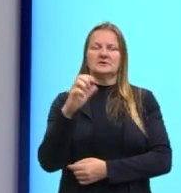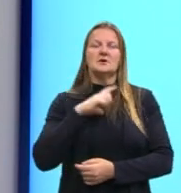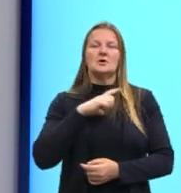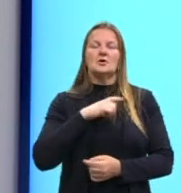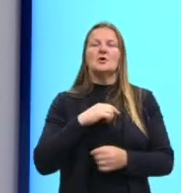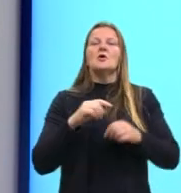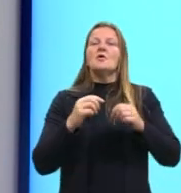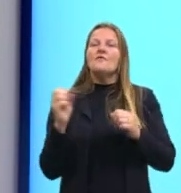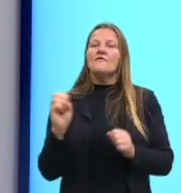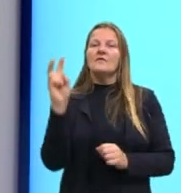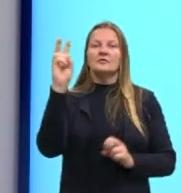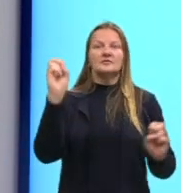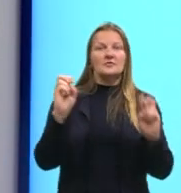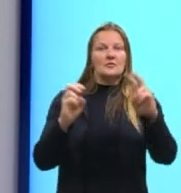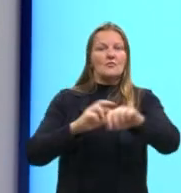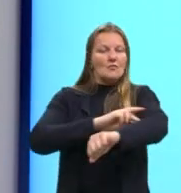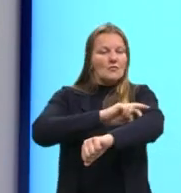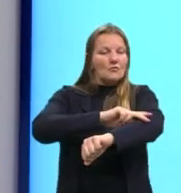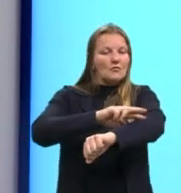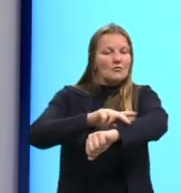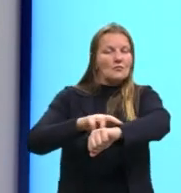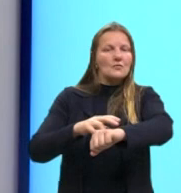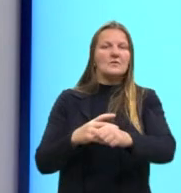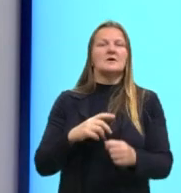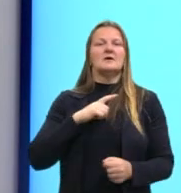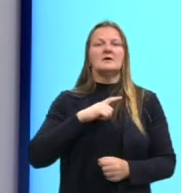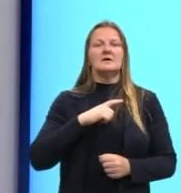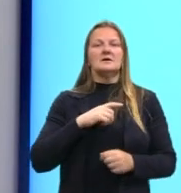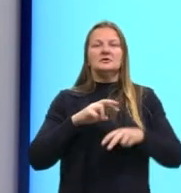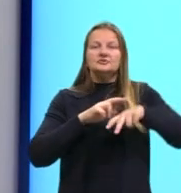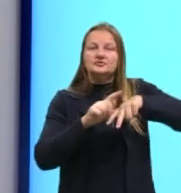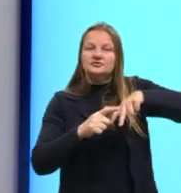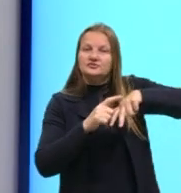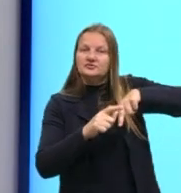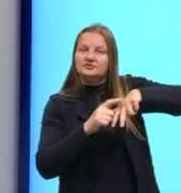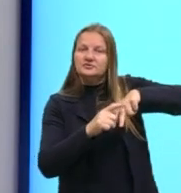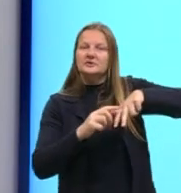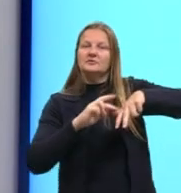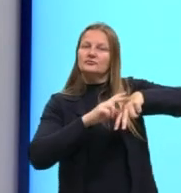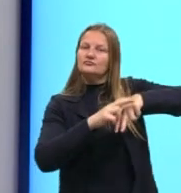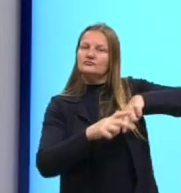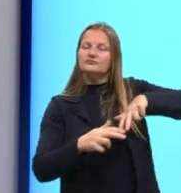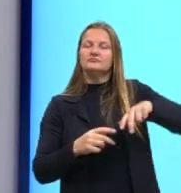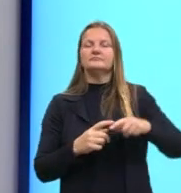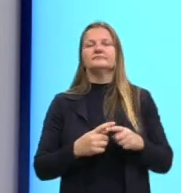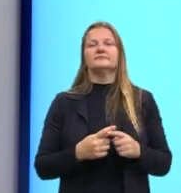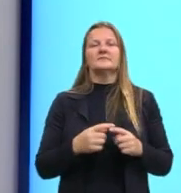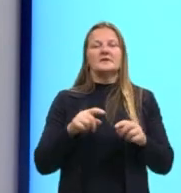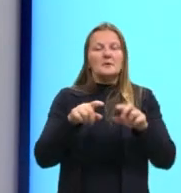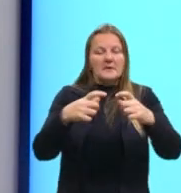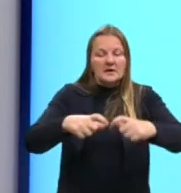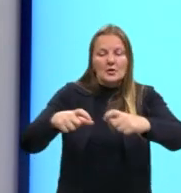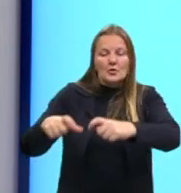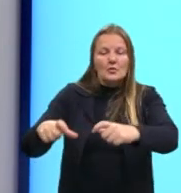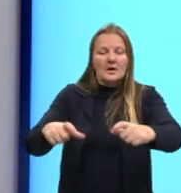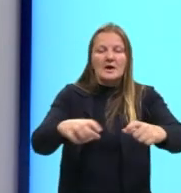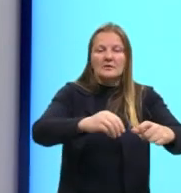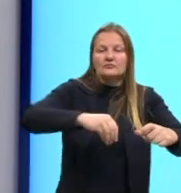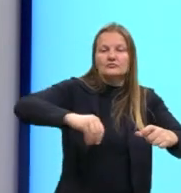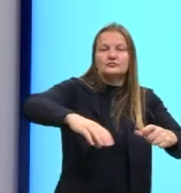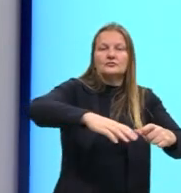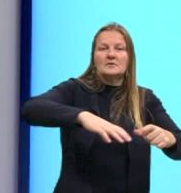gênero, da raça, da etnia, tudo isso nós já vimos, que são questões, as questões territoriais. Estamos vendo